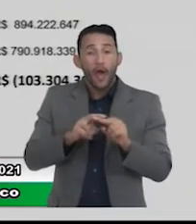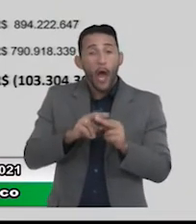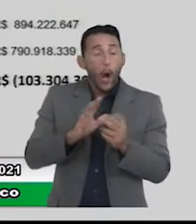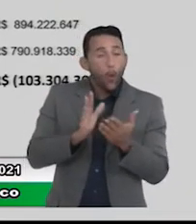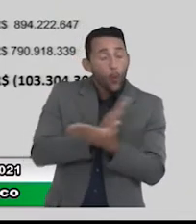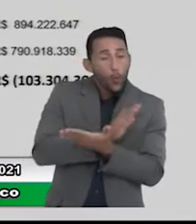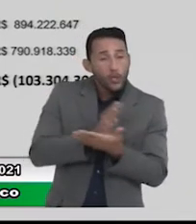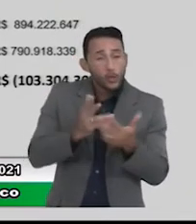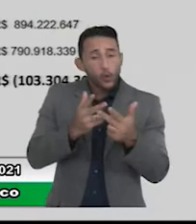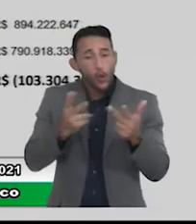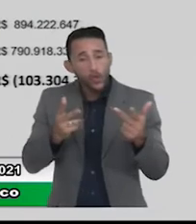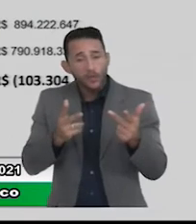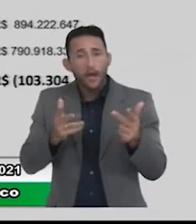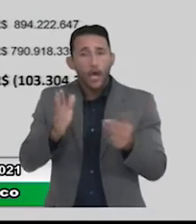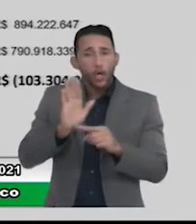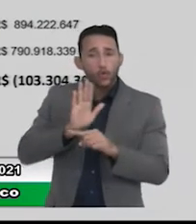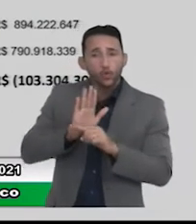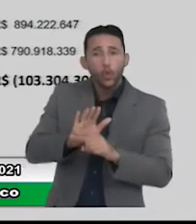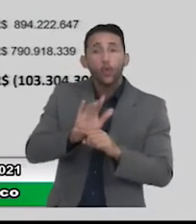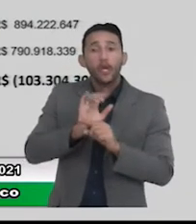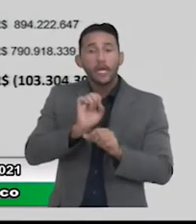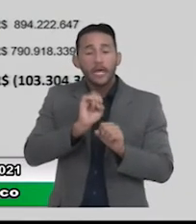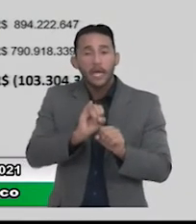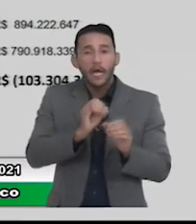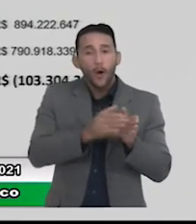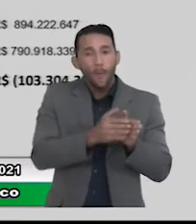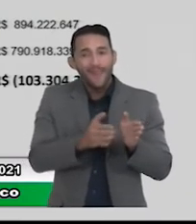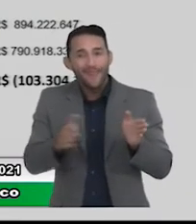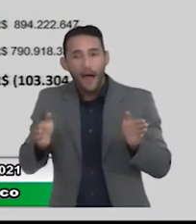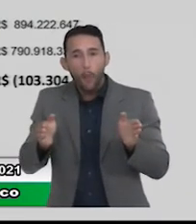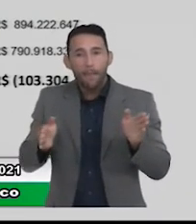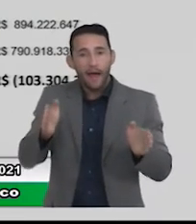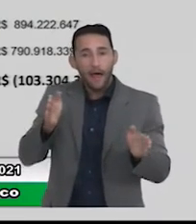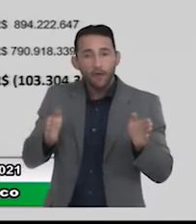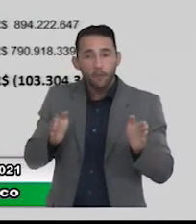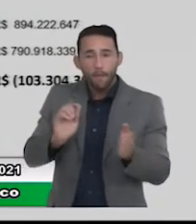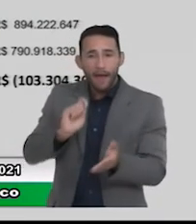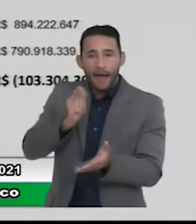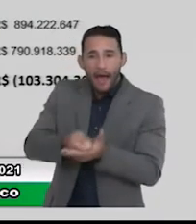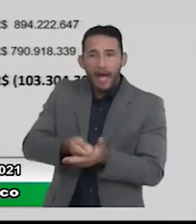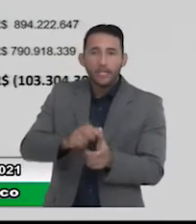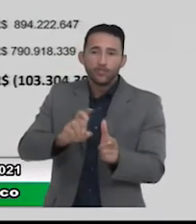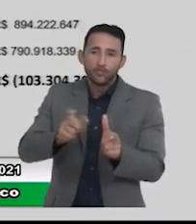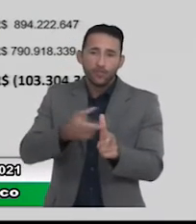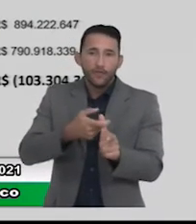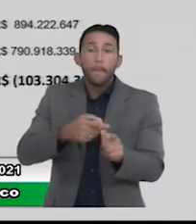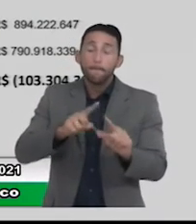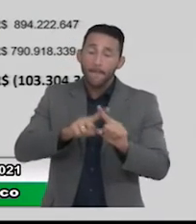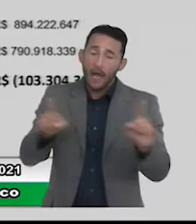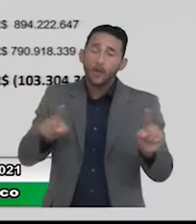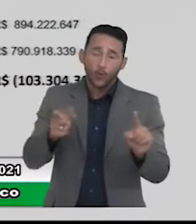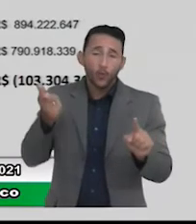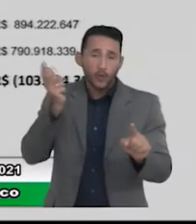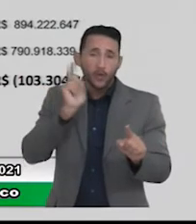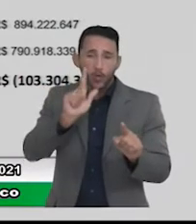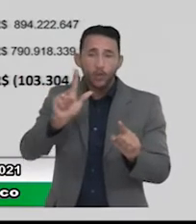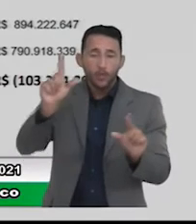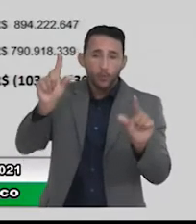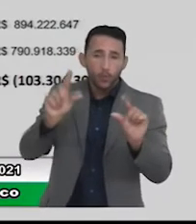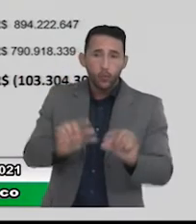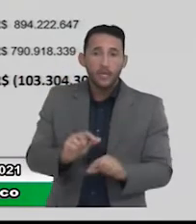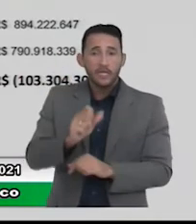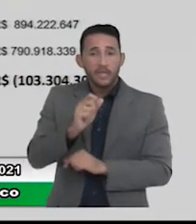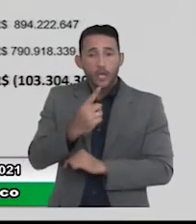ajudou que era a prorrogação de algumas dívidas. Mas ainda assim a gente conseguiu diminuir esse valor alto em 103 milhões